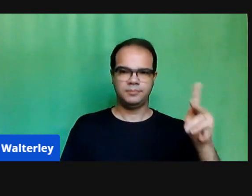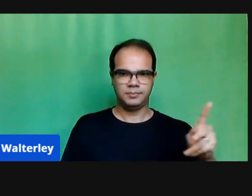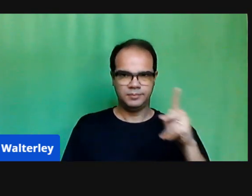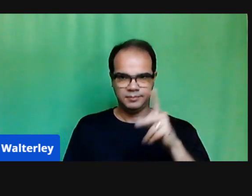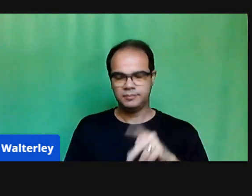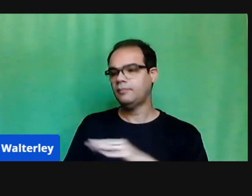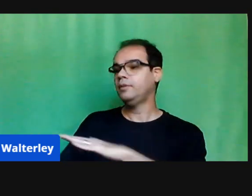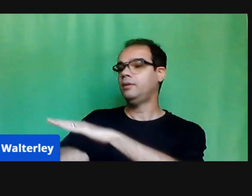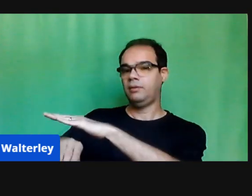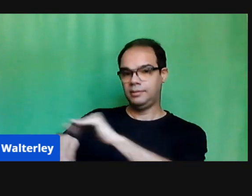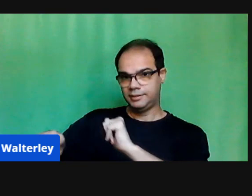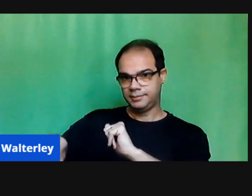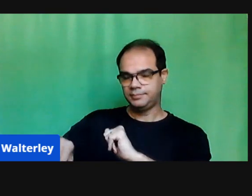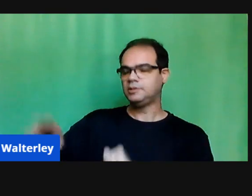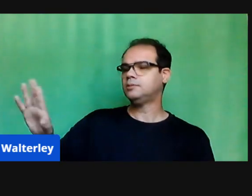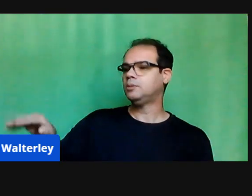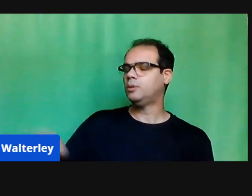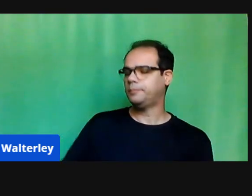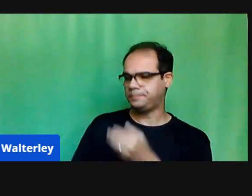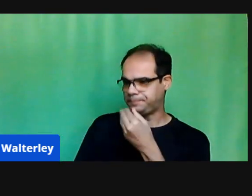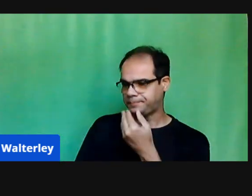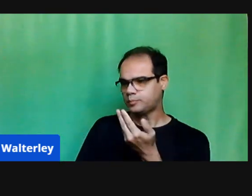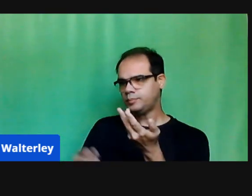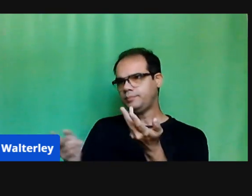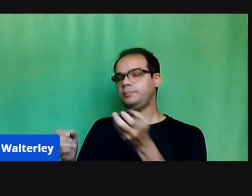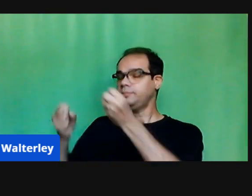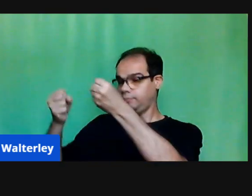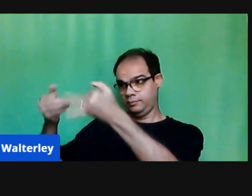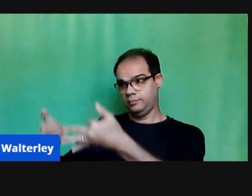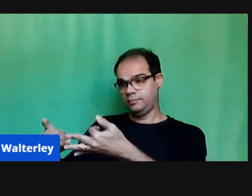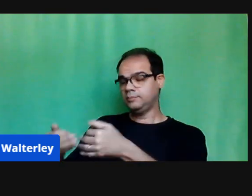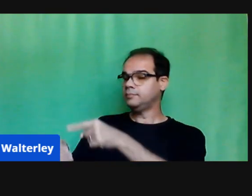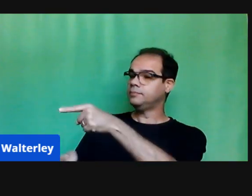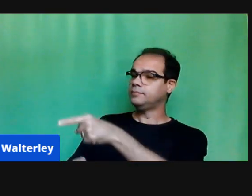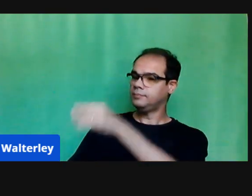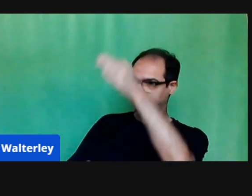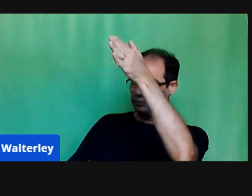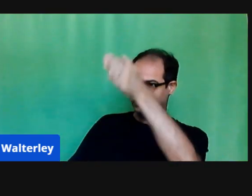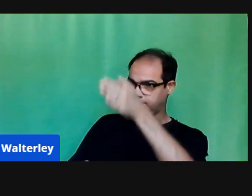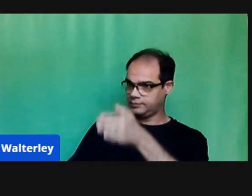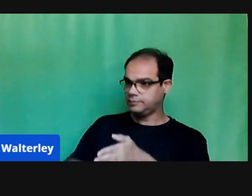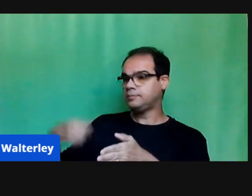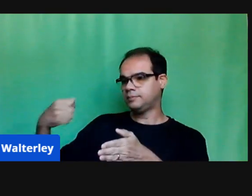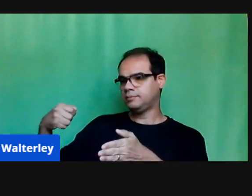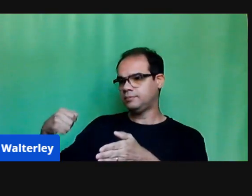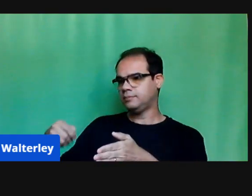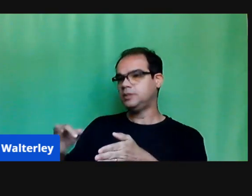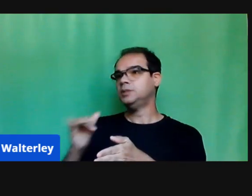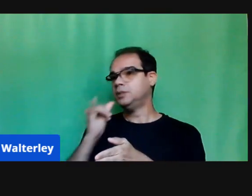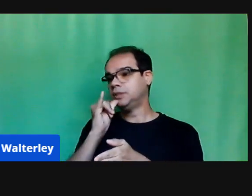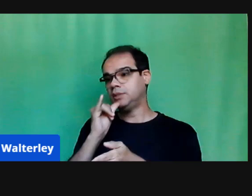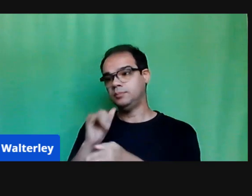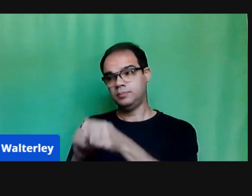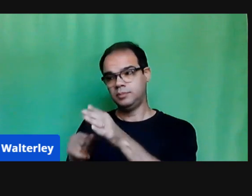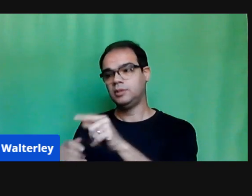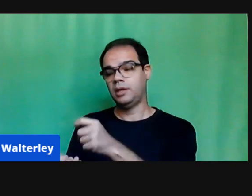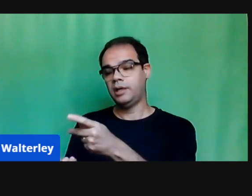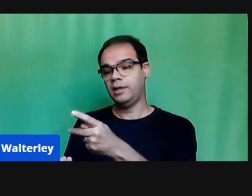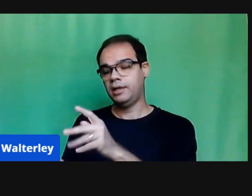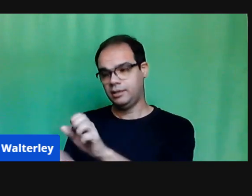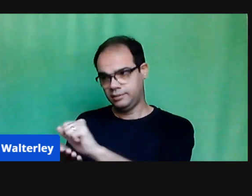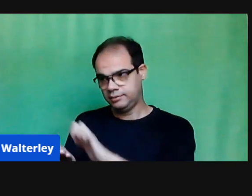realizar as atividades para a criança, mas é permanecer como um apoio, se a criança fez errado, deixar errado para que o professor possa